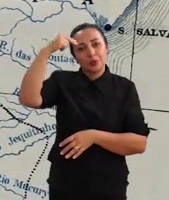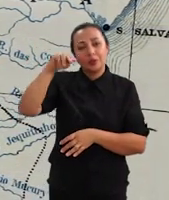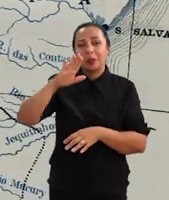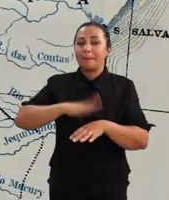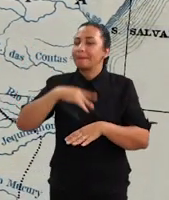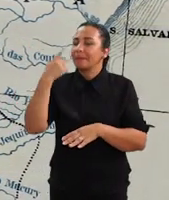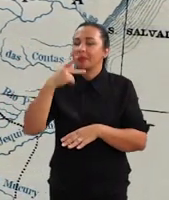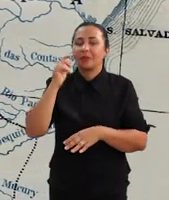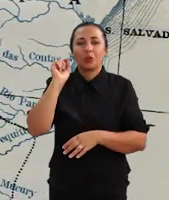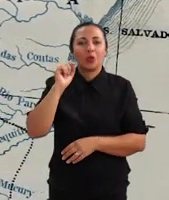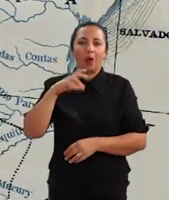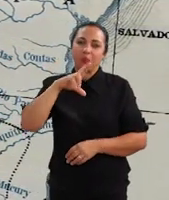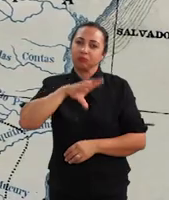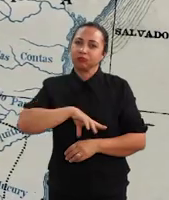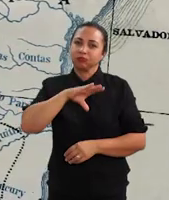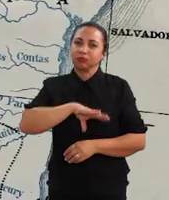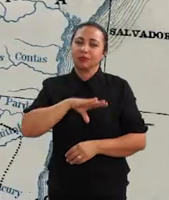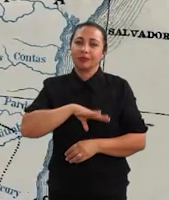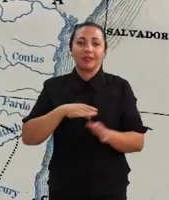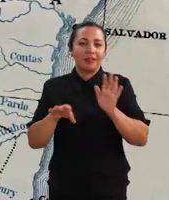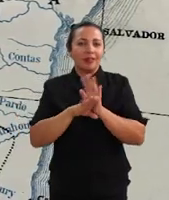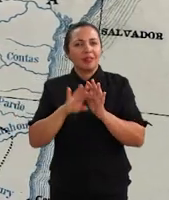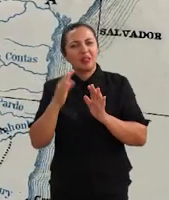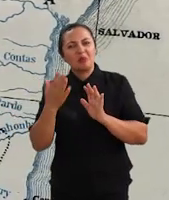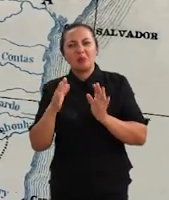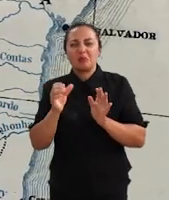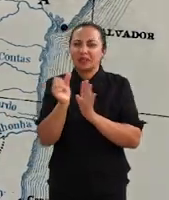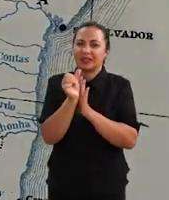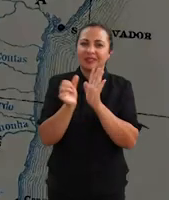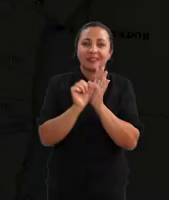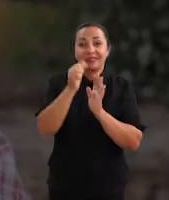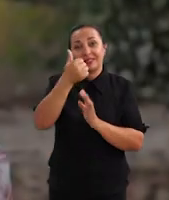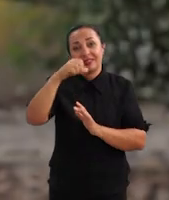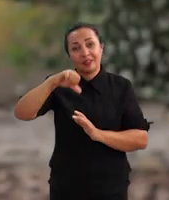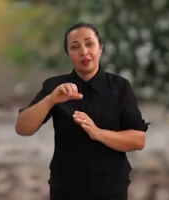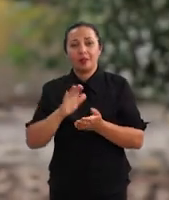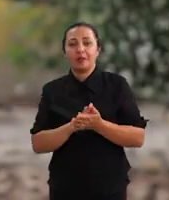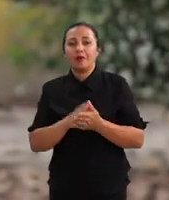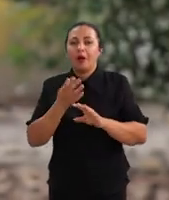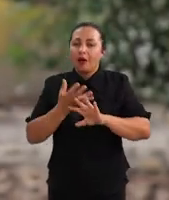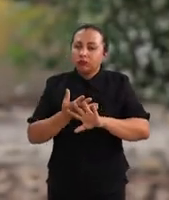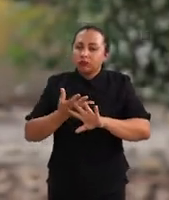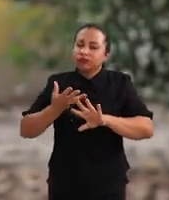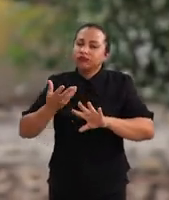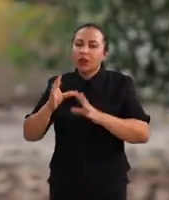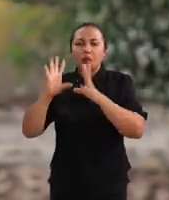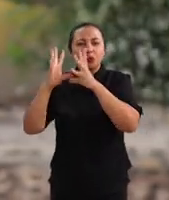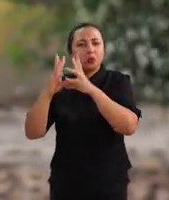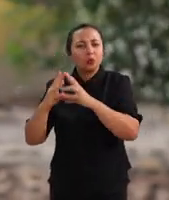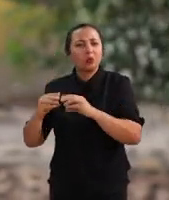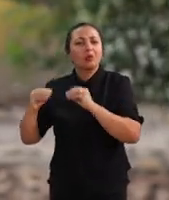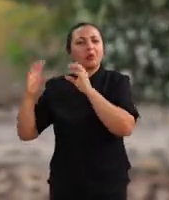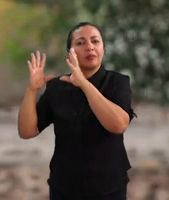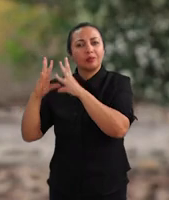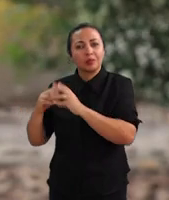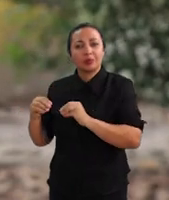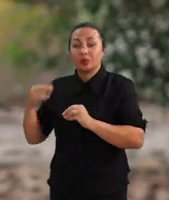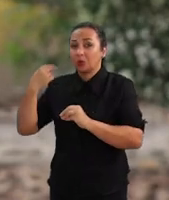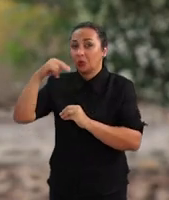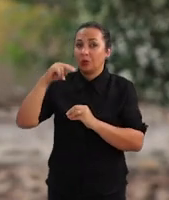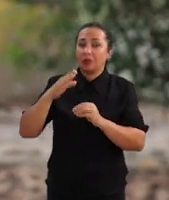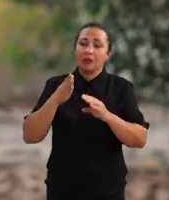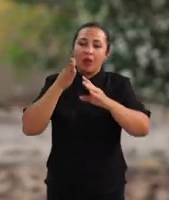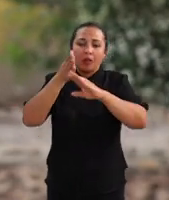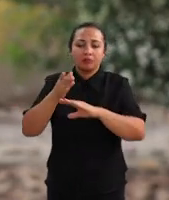falada que o português até meados do século XIX, foi recuando à medida que a região norte